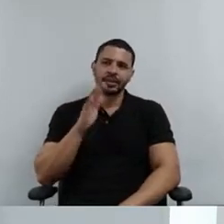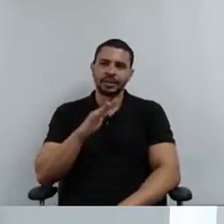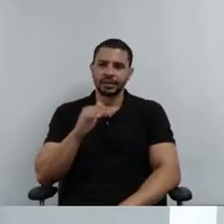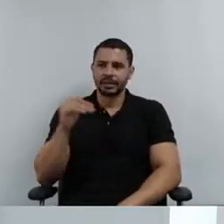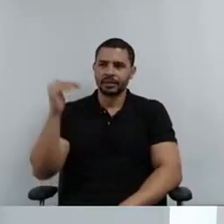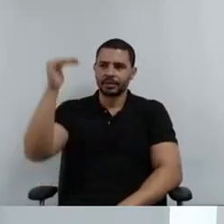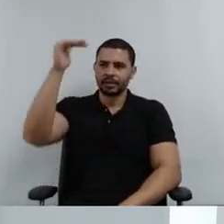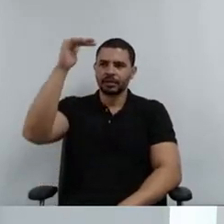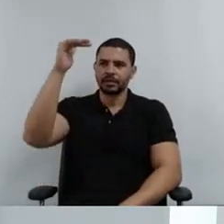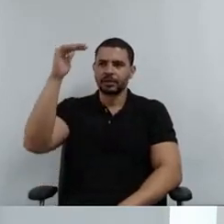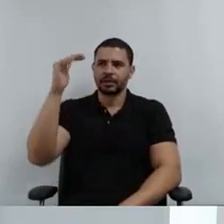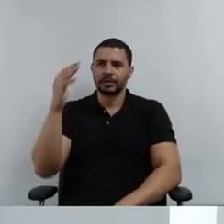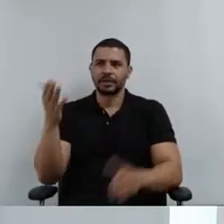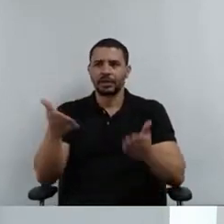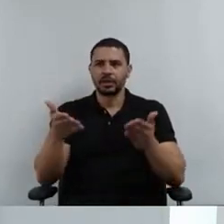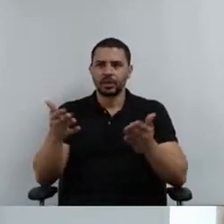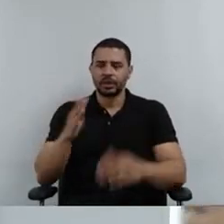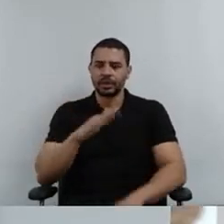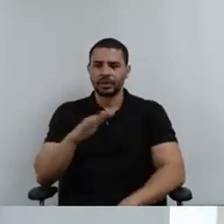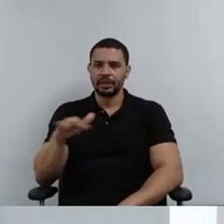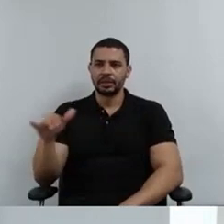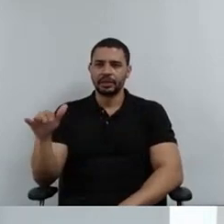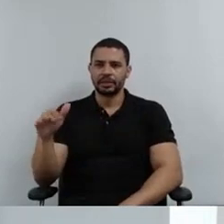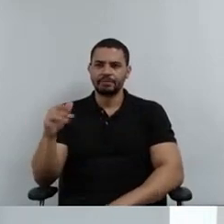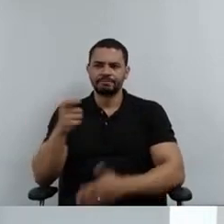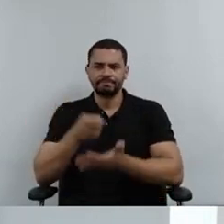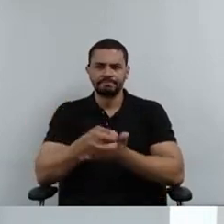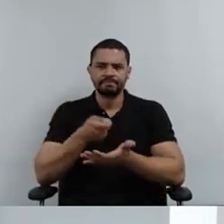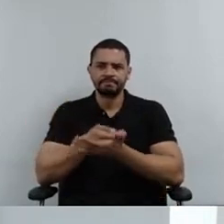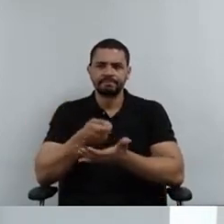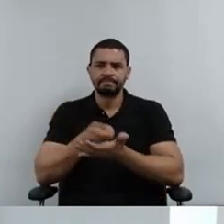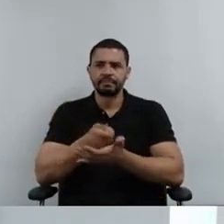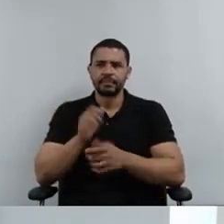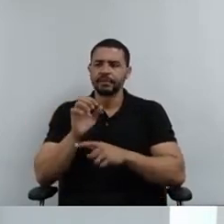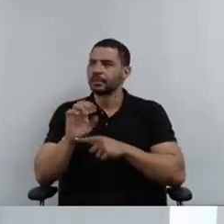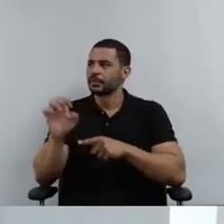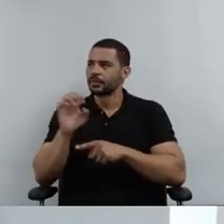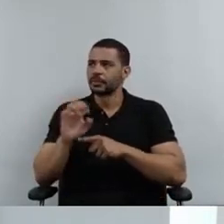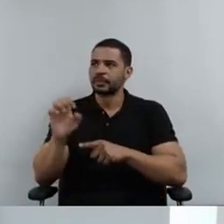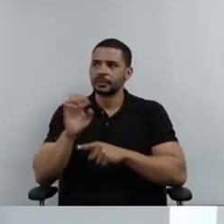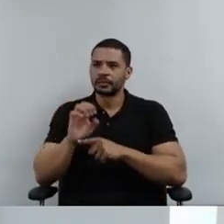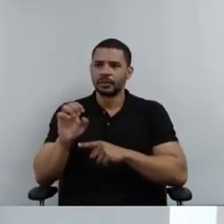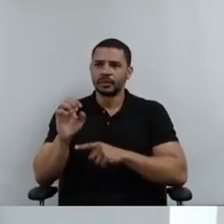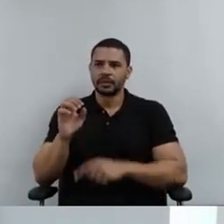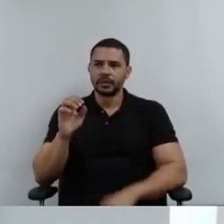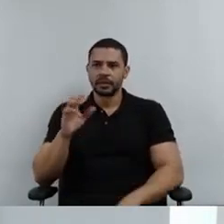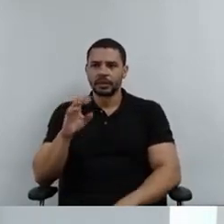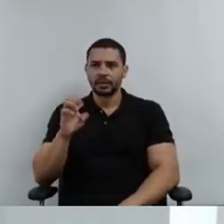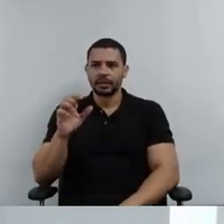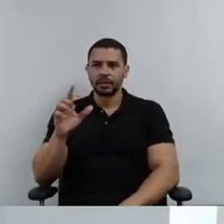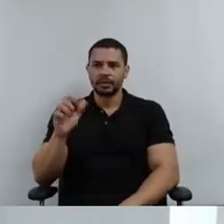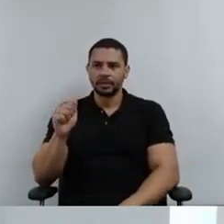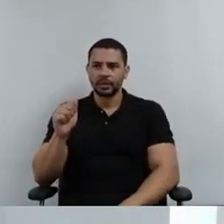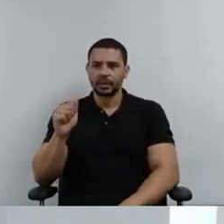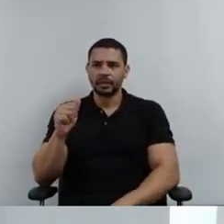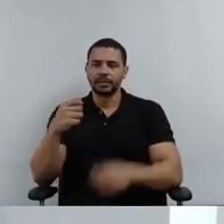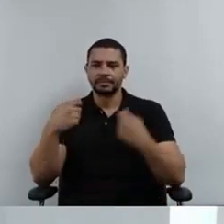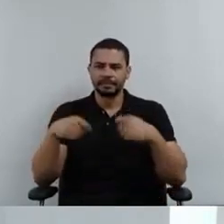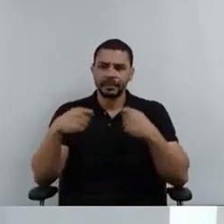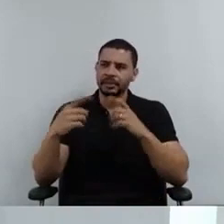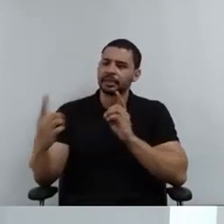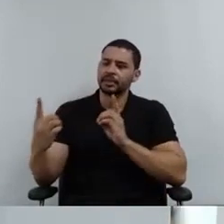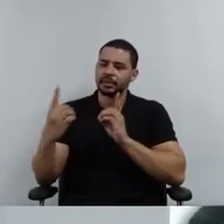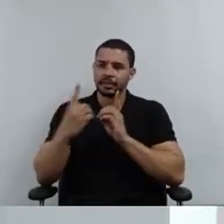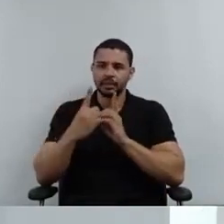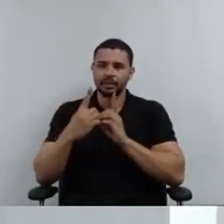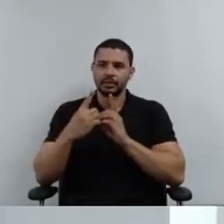pelo Estado que deve protegê-la por conta do ECA e de todas as legislações, ela é obrigada a ver esse abusador. E isso